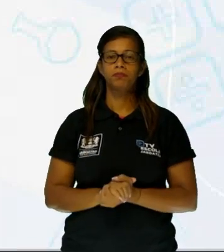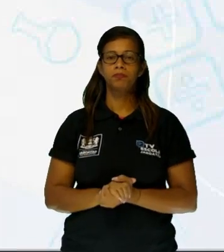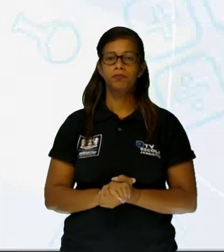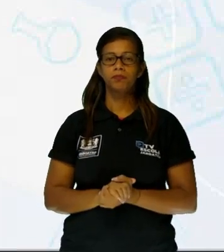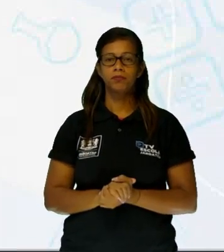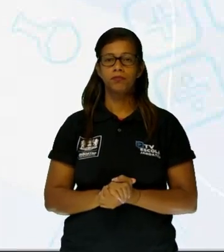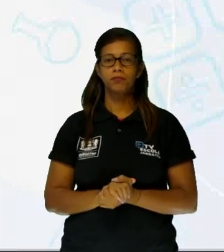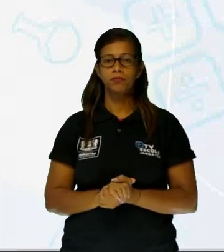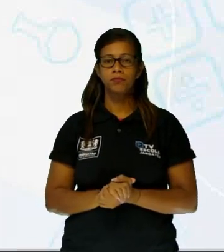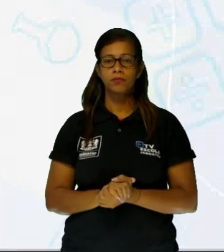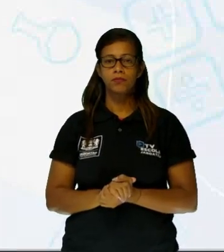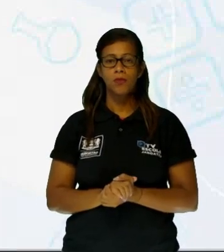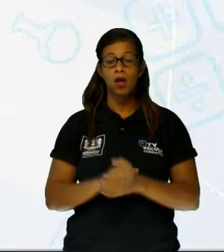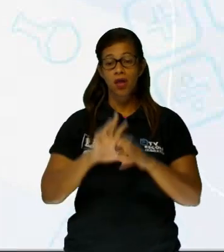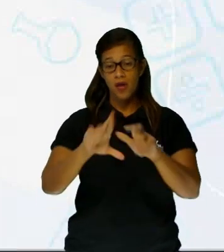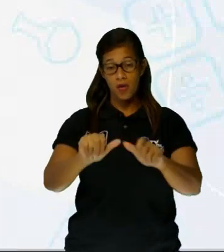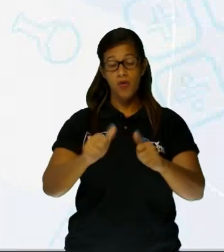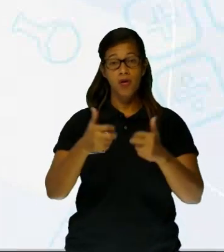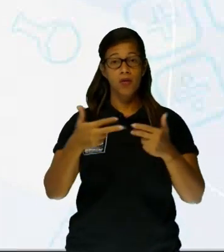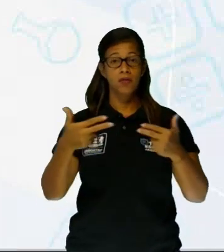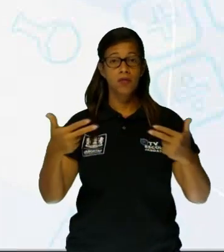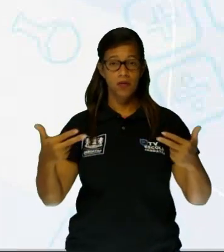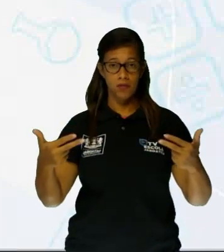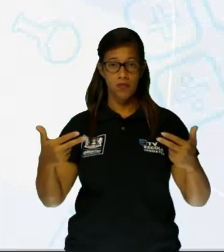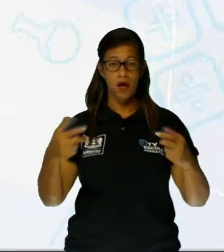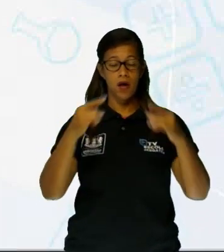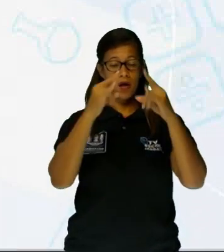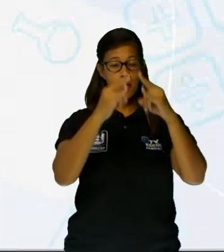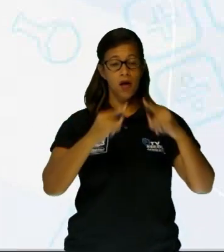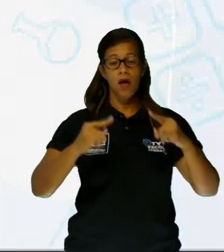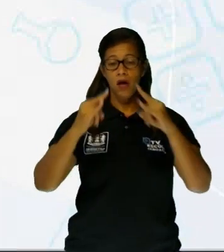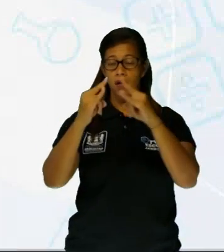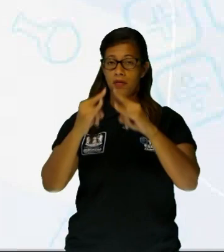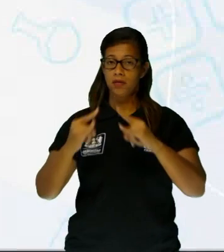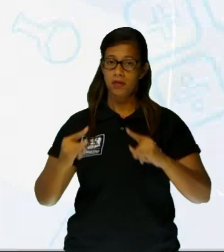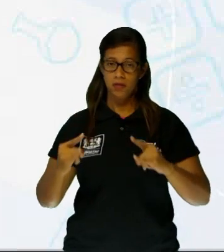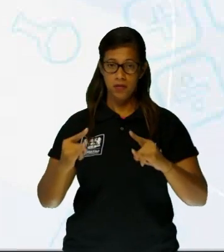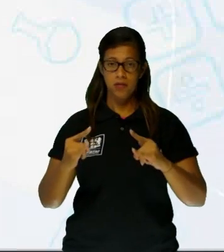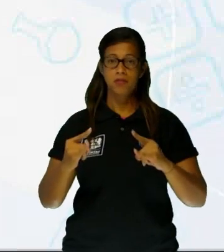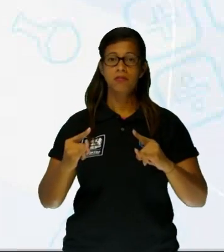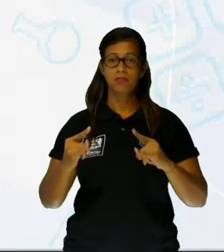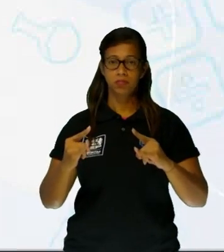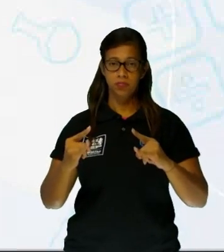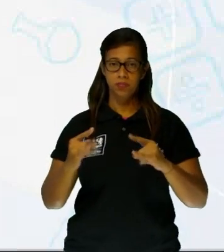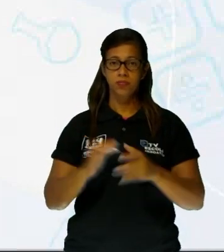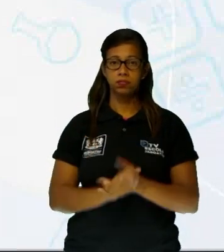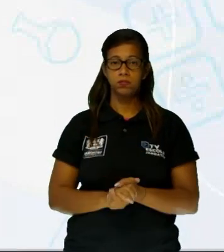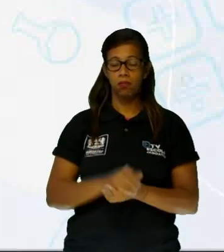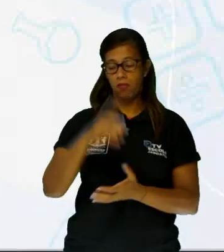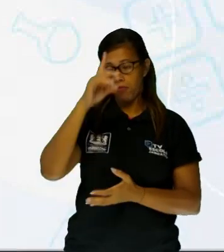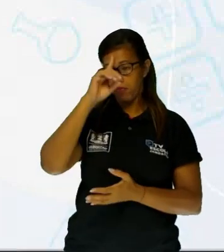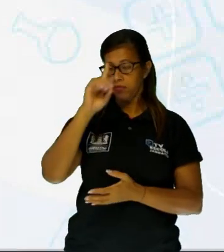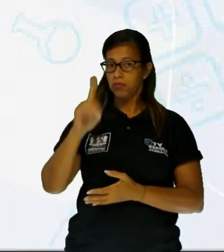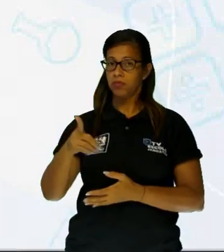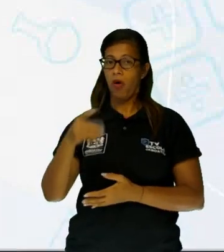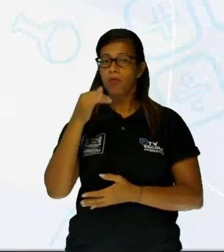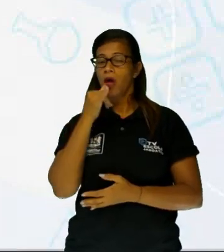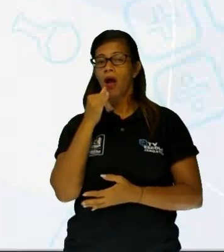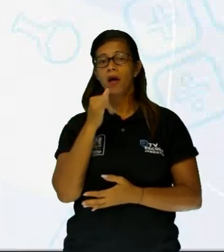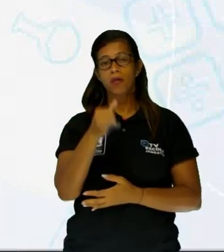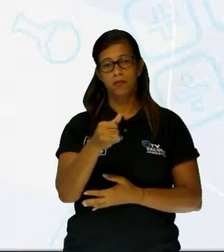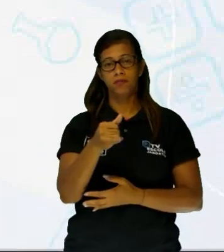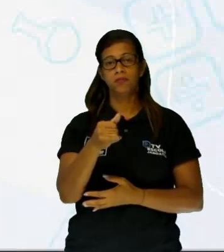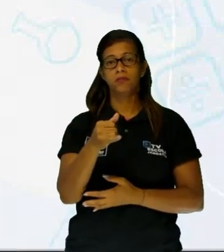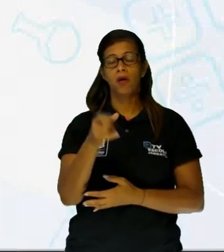escapam nem os animais de circo, pois os proprietários desses espaços que exploram animais alegam dificuldades financeiras para